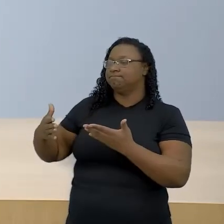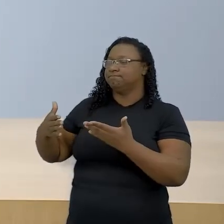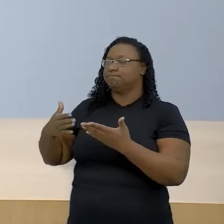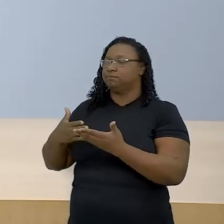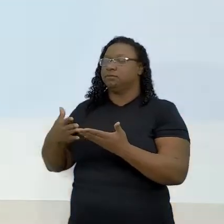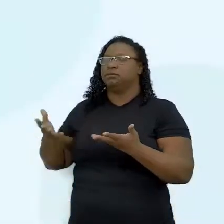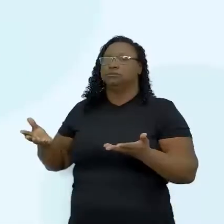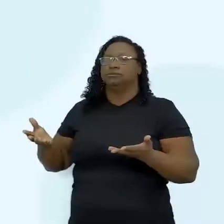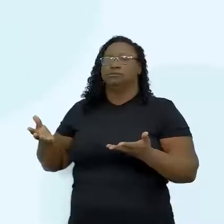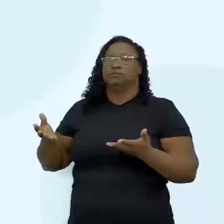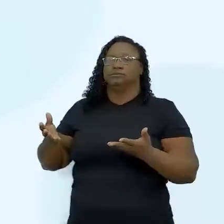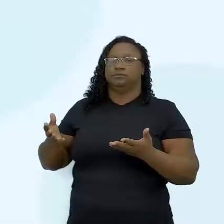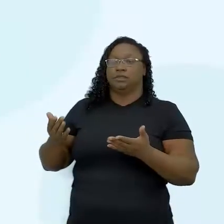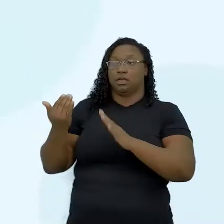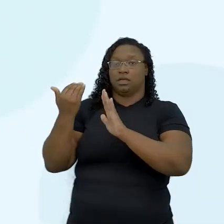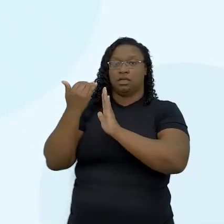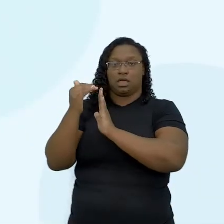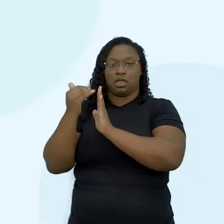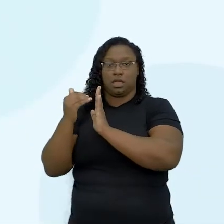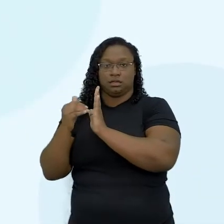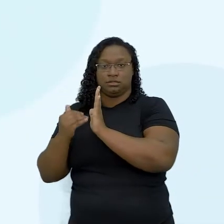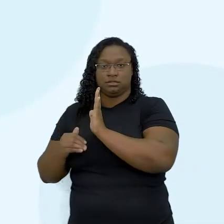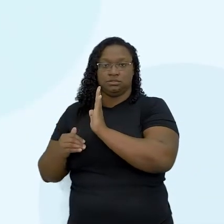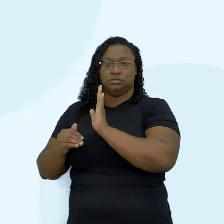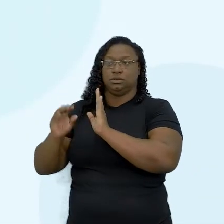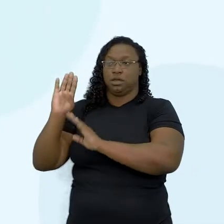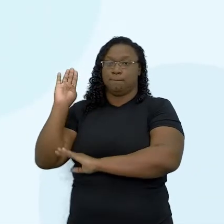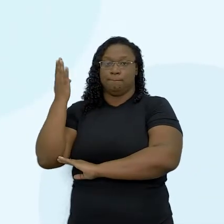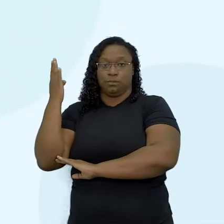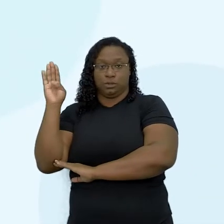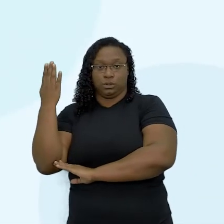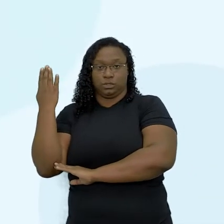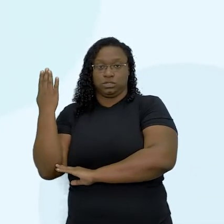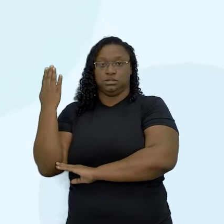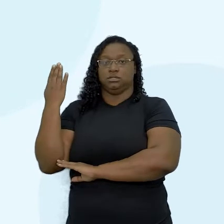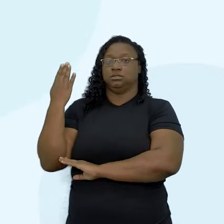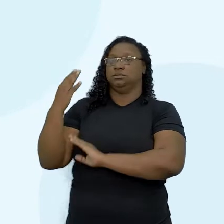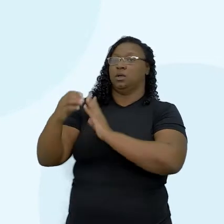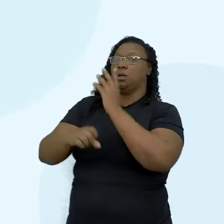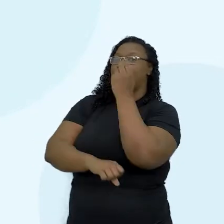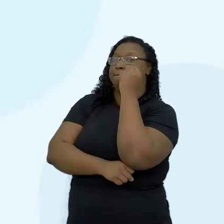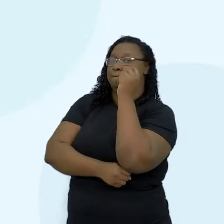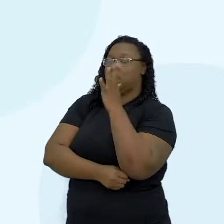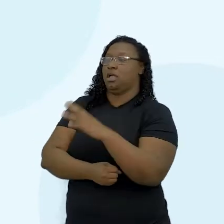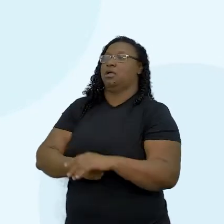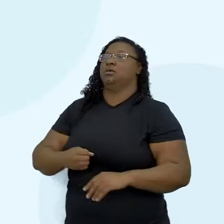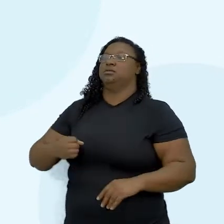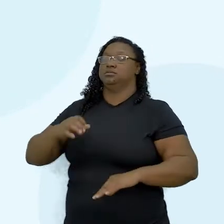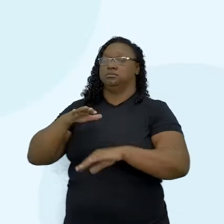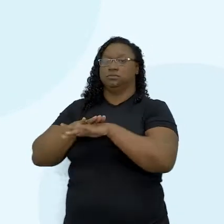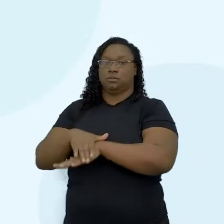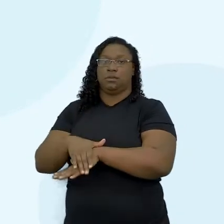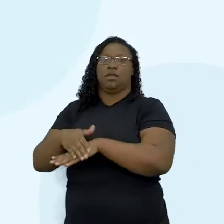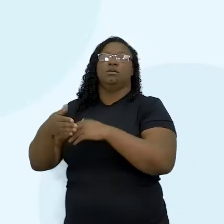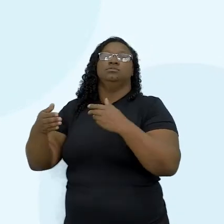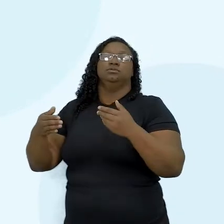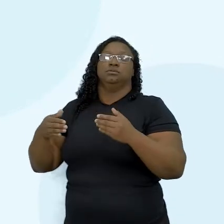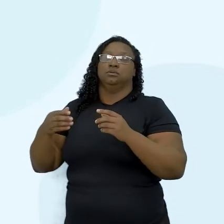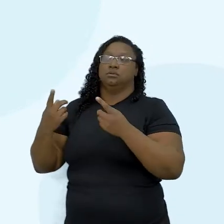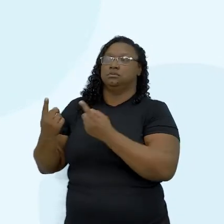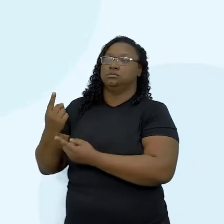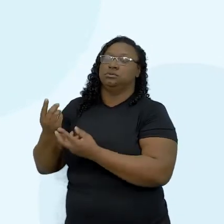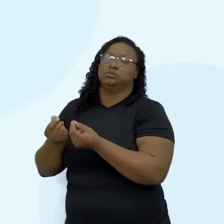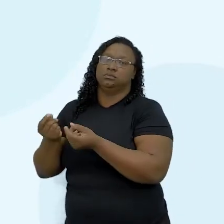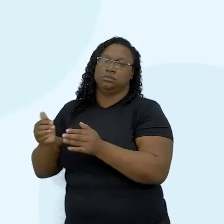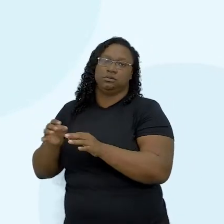exemplo, a estatística, a biologia, sanitarismo, a matemática, economia, enfim, entre